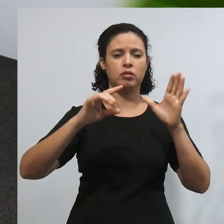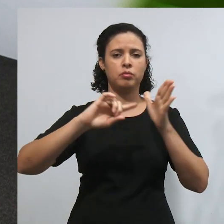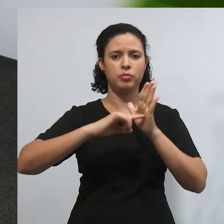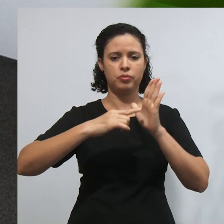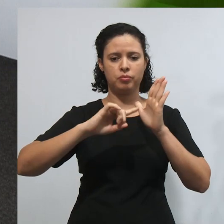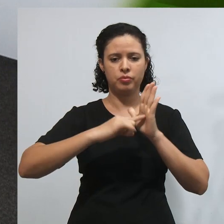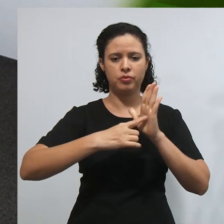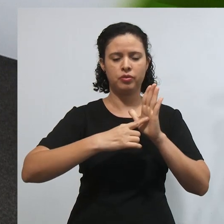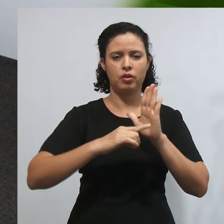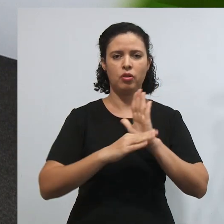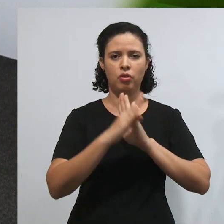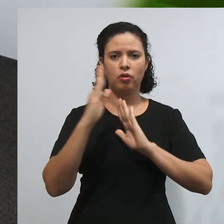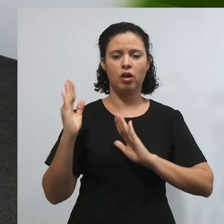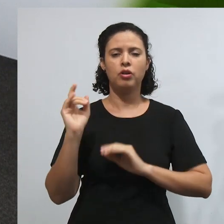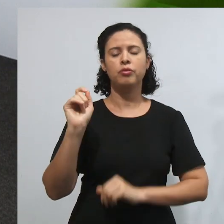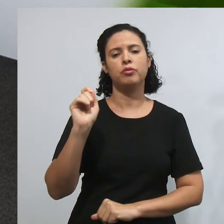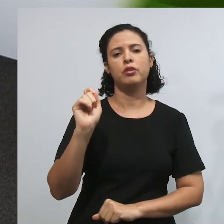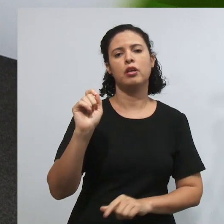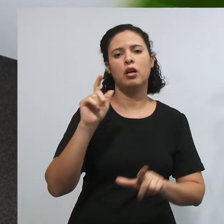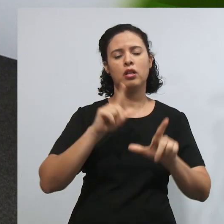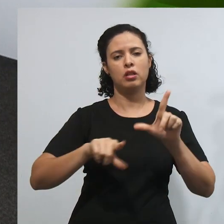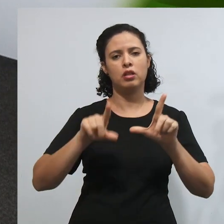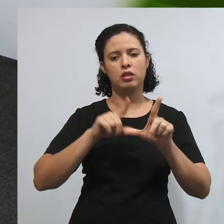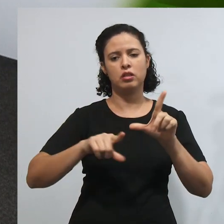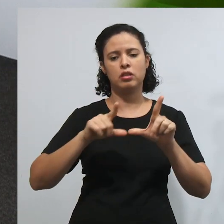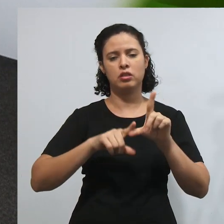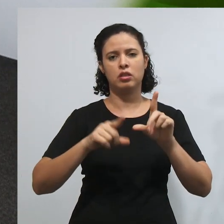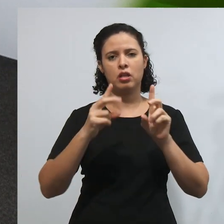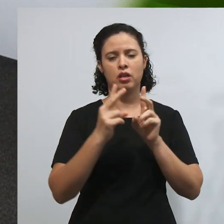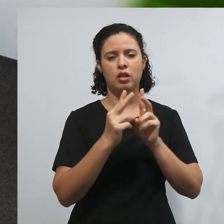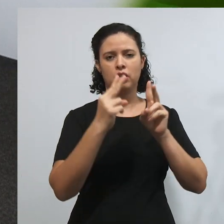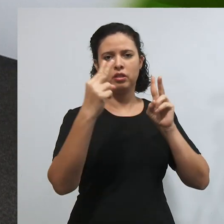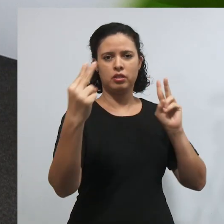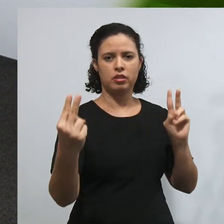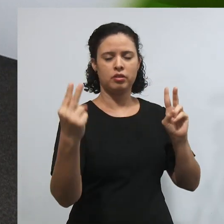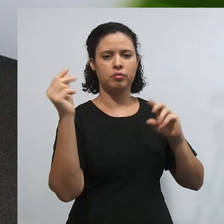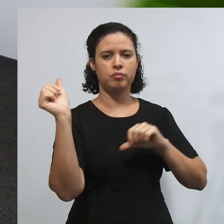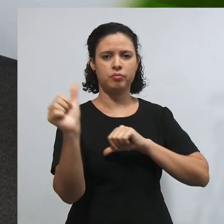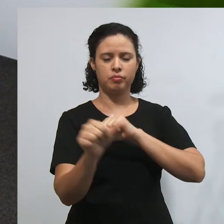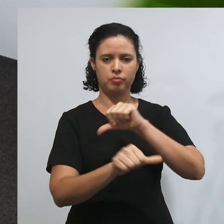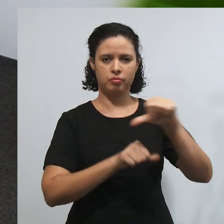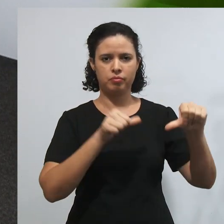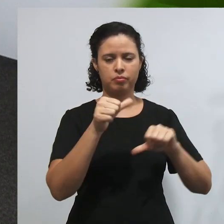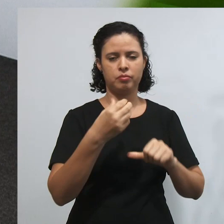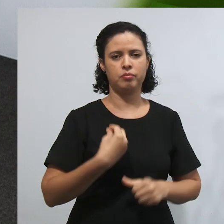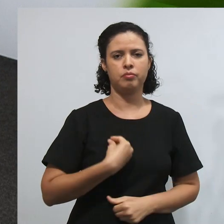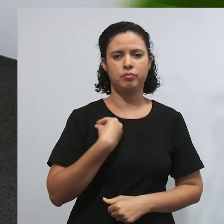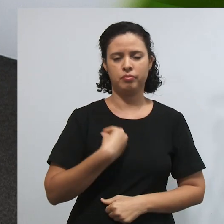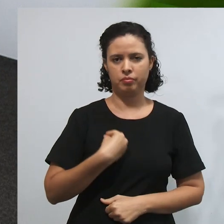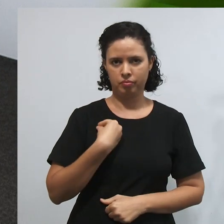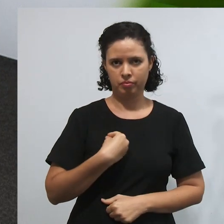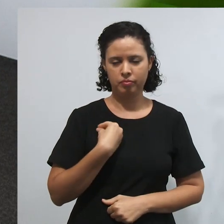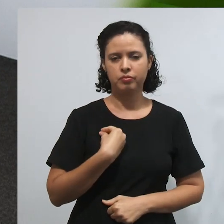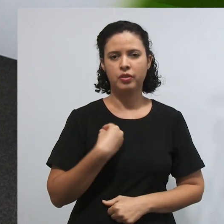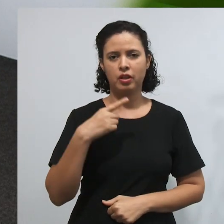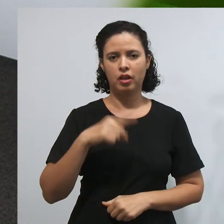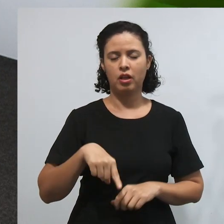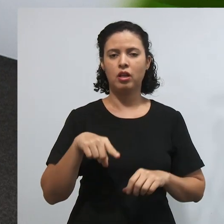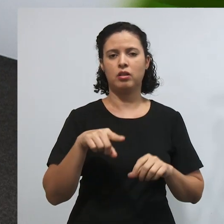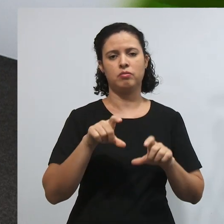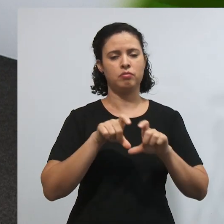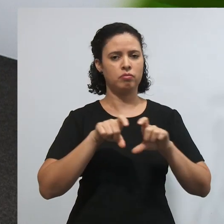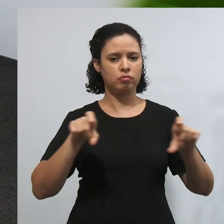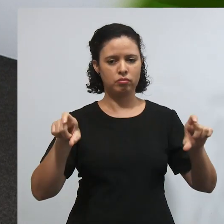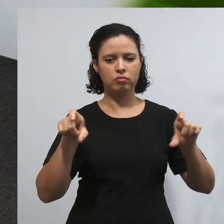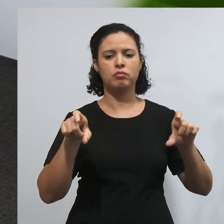Do lado, tem algumas letras EAD, que significa Educação à Distância. Logo